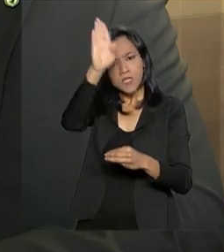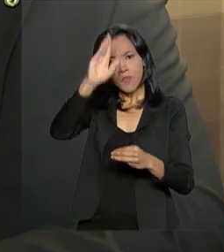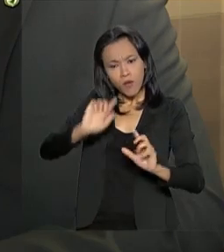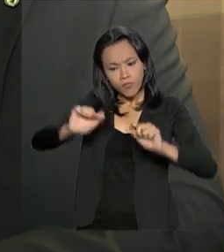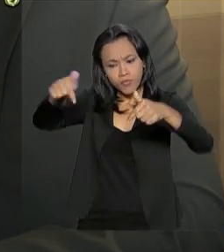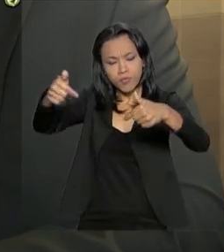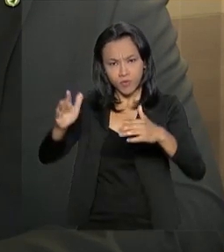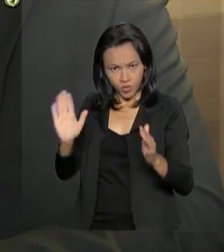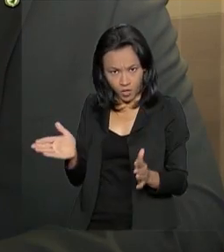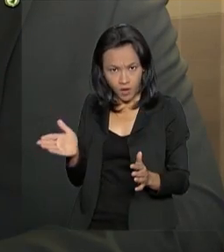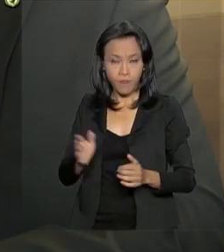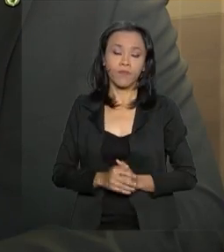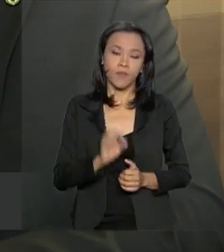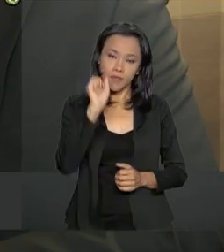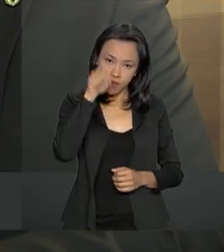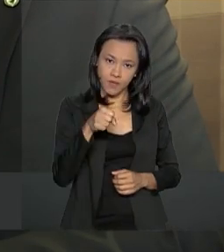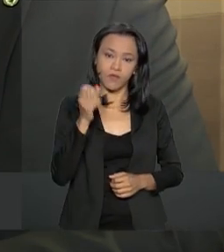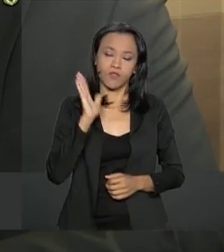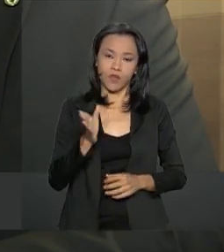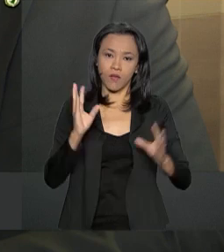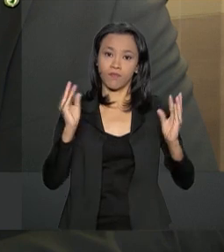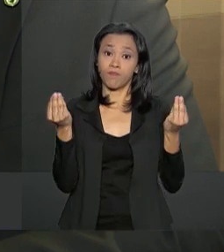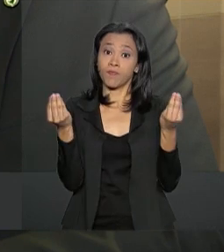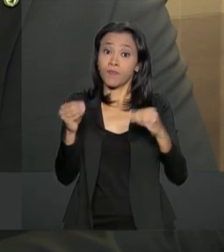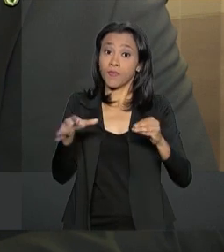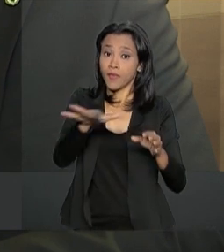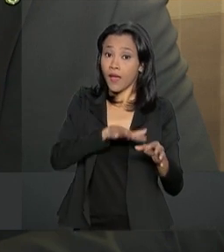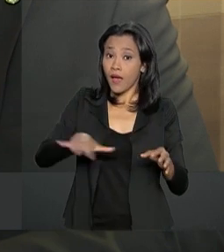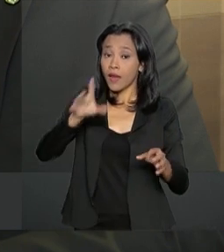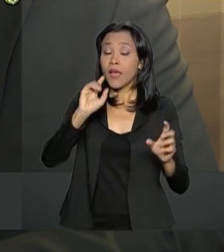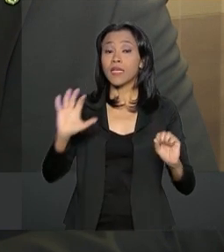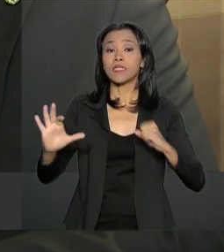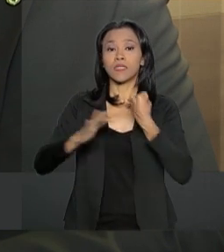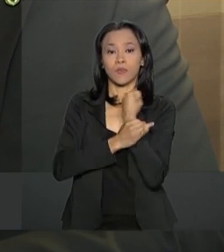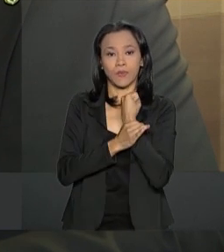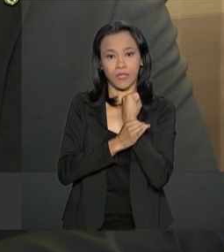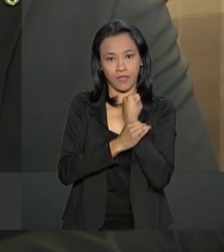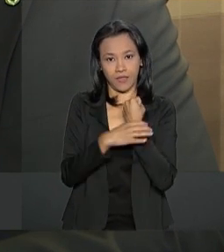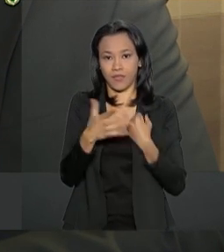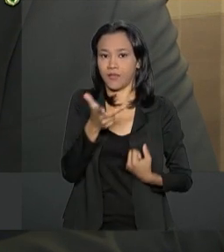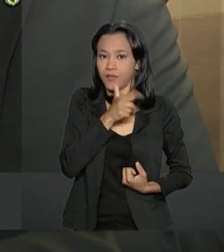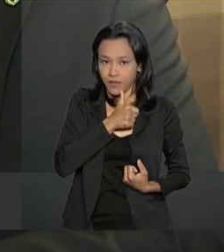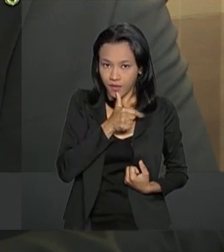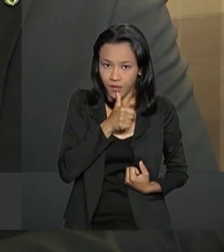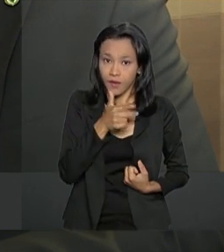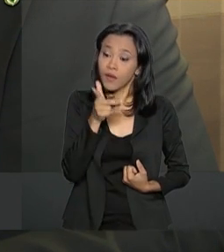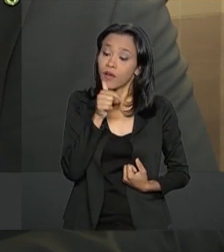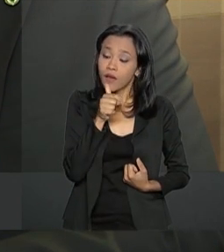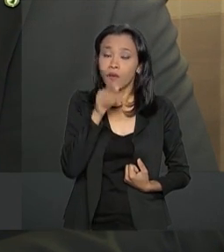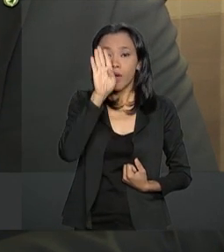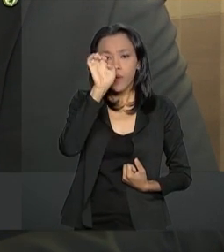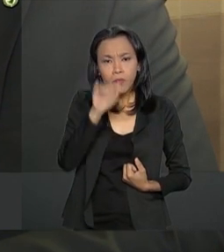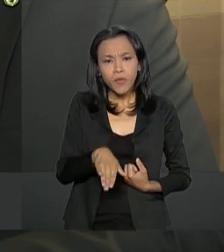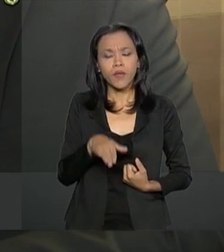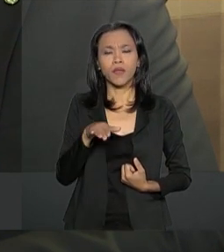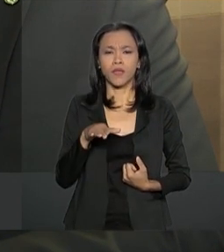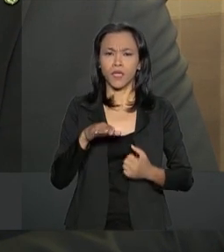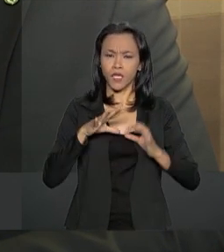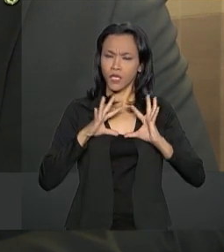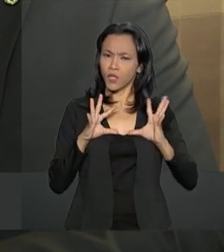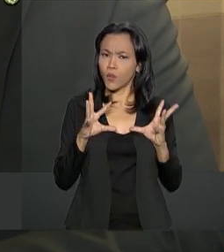Sim, a área prioritária é a área de segurança hídrica, a água é um bem que a todos